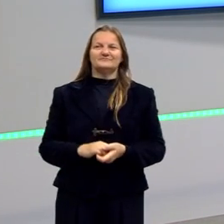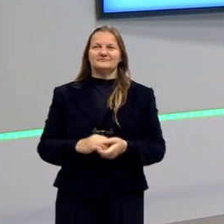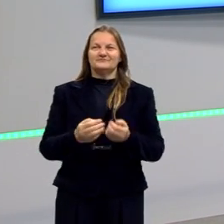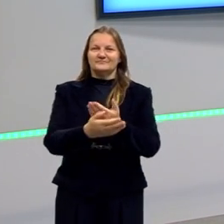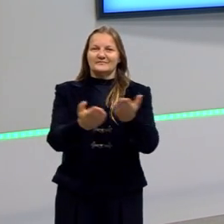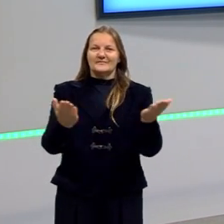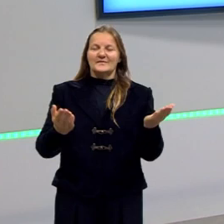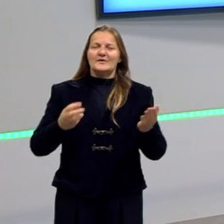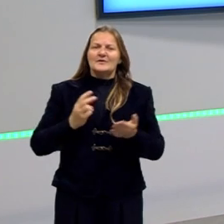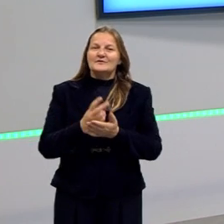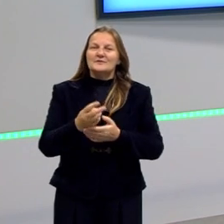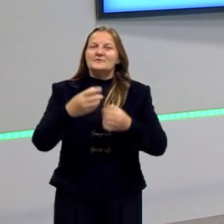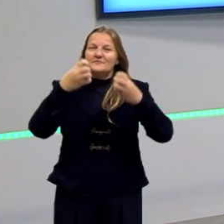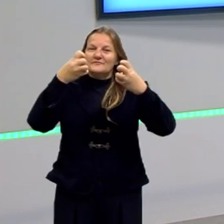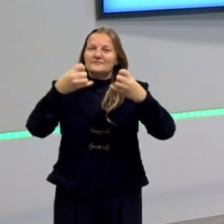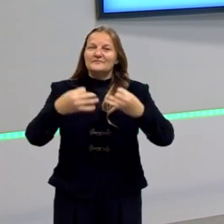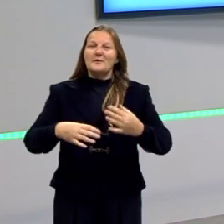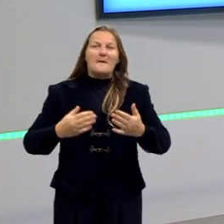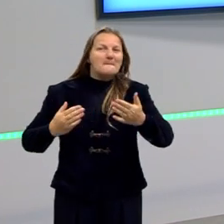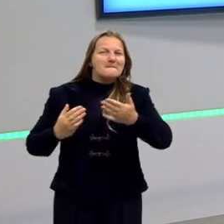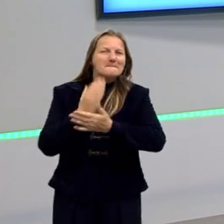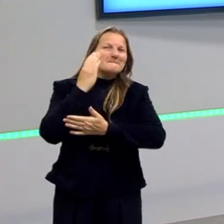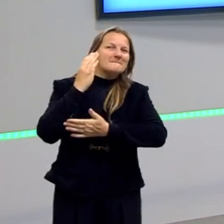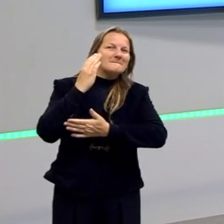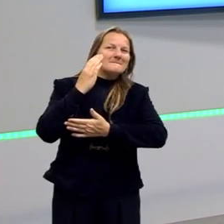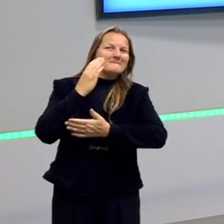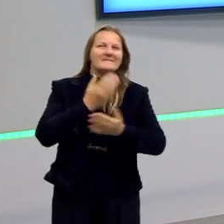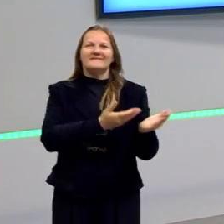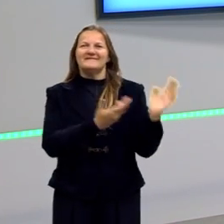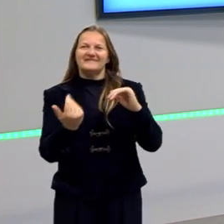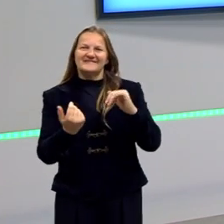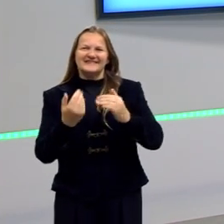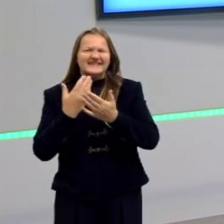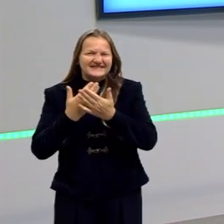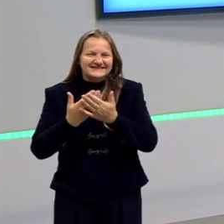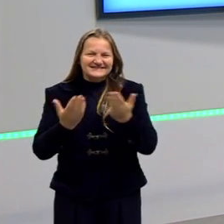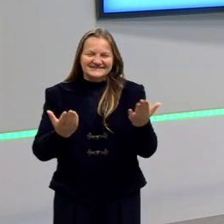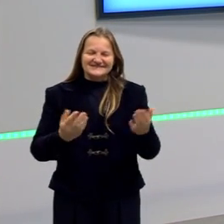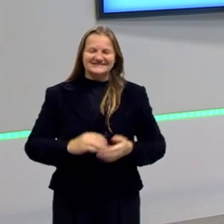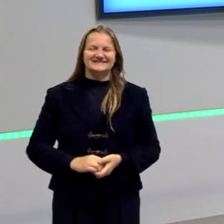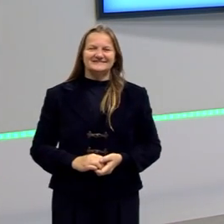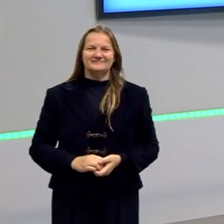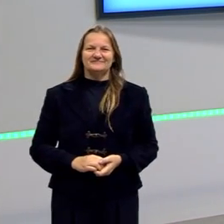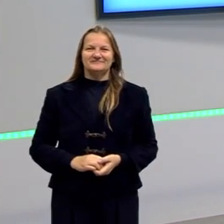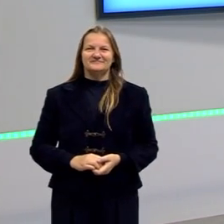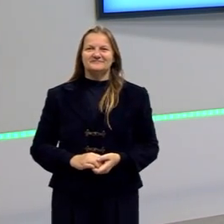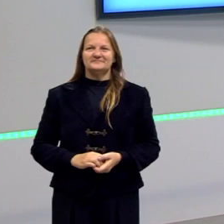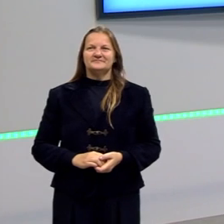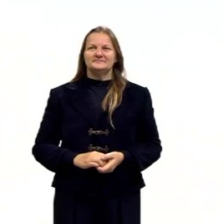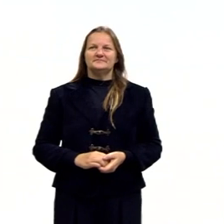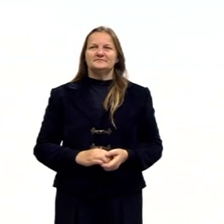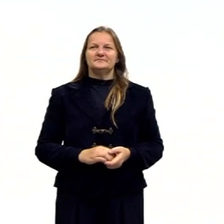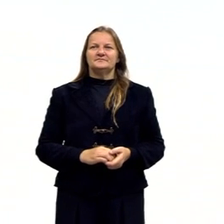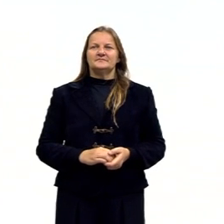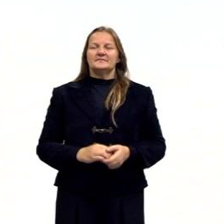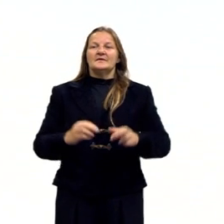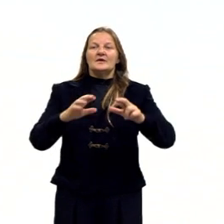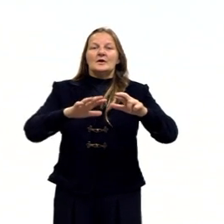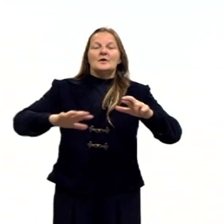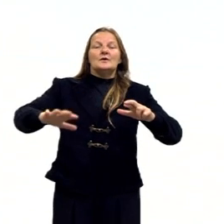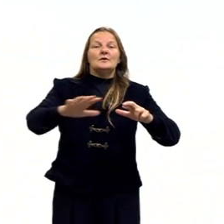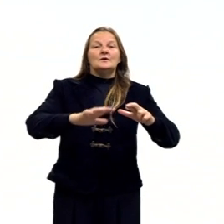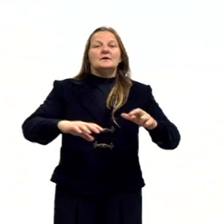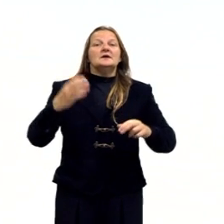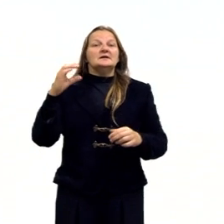como a gente sempre diz, partiu passar e bora estudar, né? Então, a área das ciências da